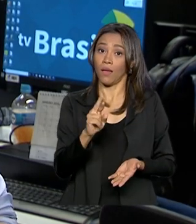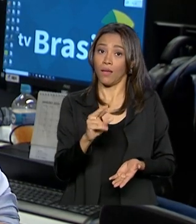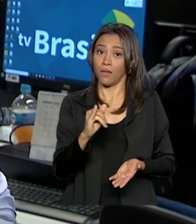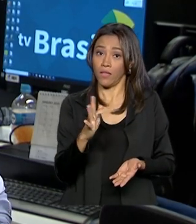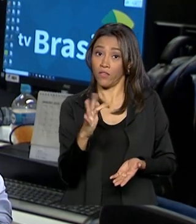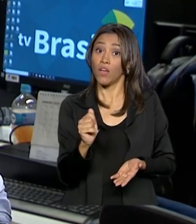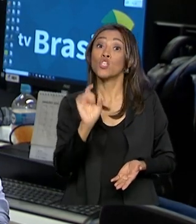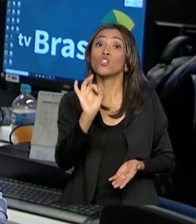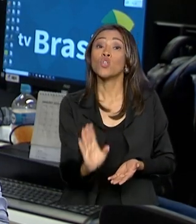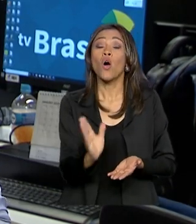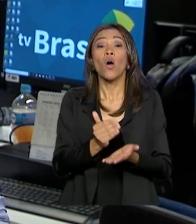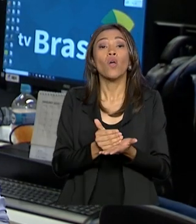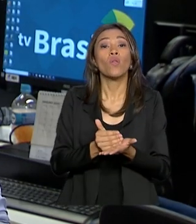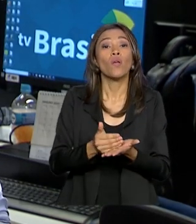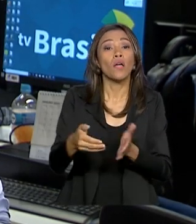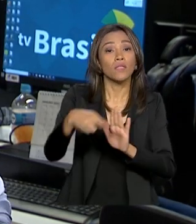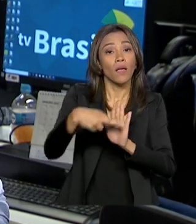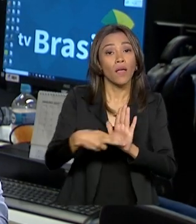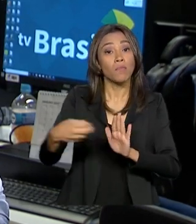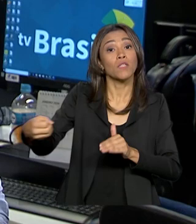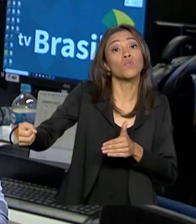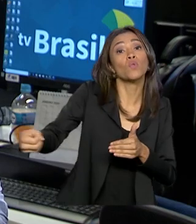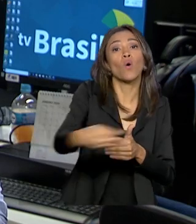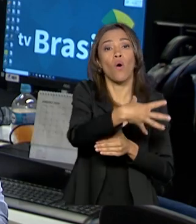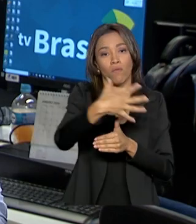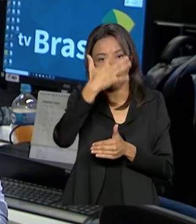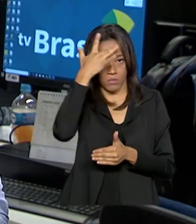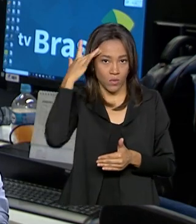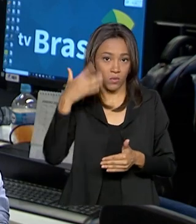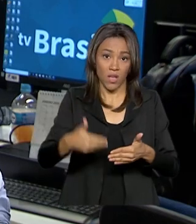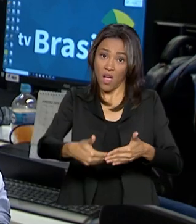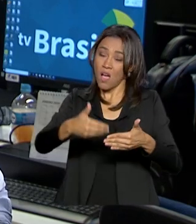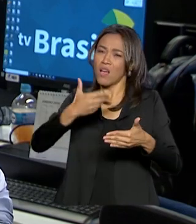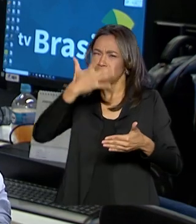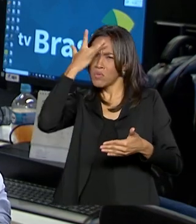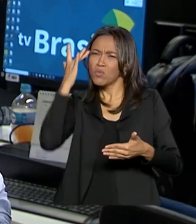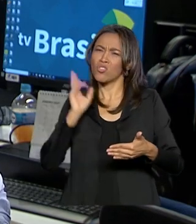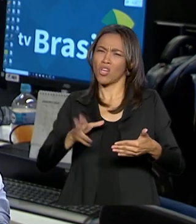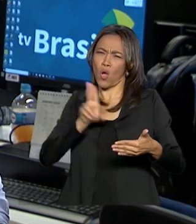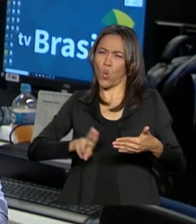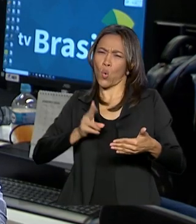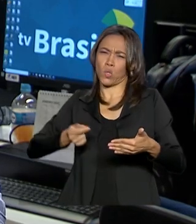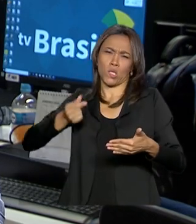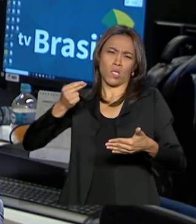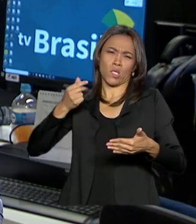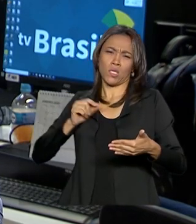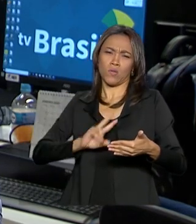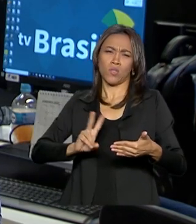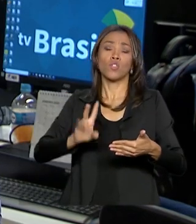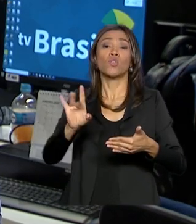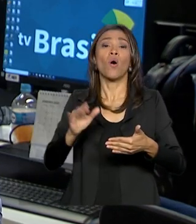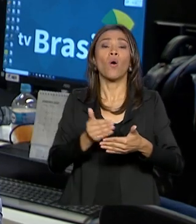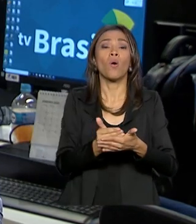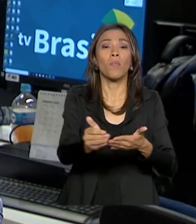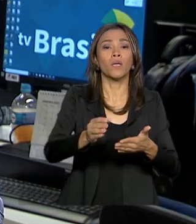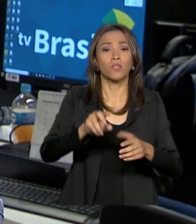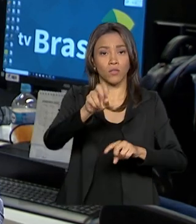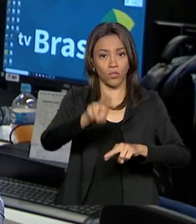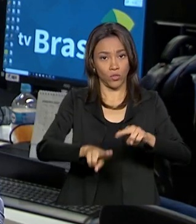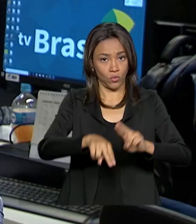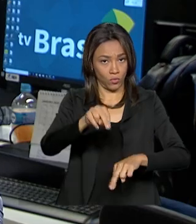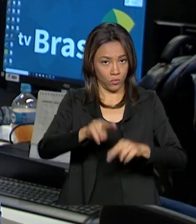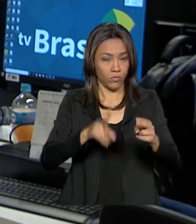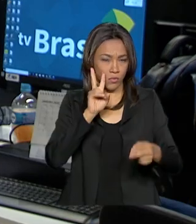os novos clientes. Para os mais antigos, ela só entra em vigor em junho. Vamos ver os detalhes na reportagem da Cleide